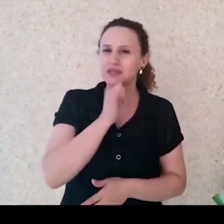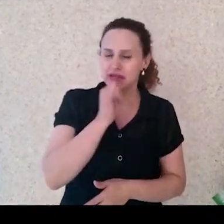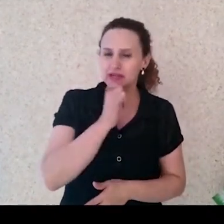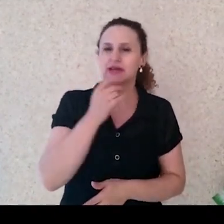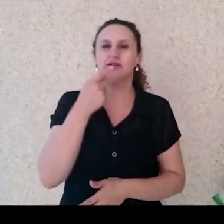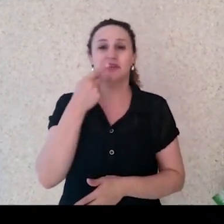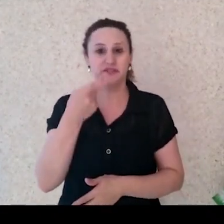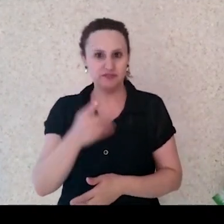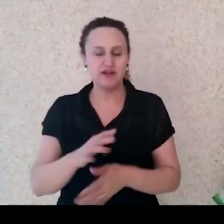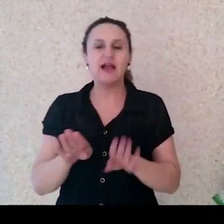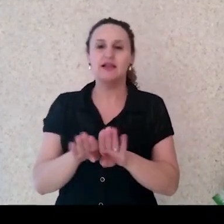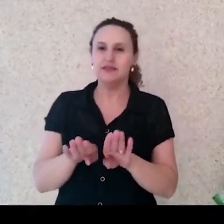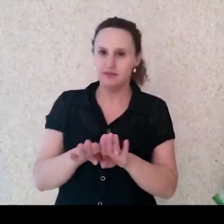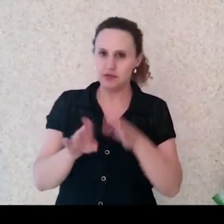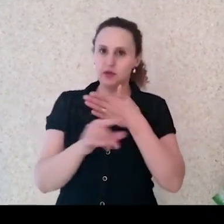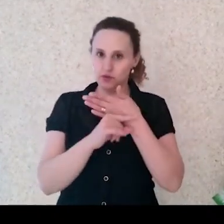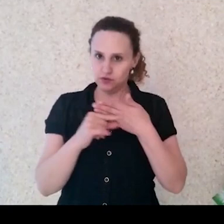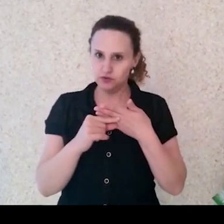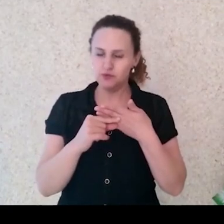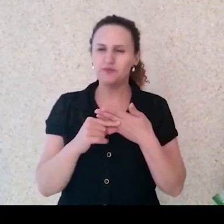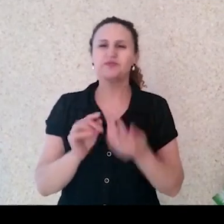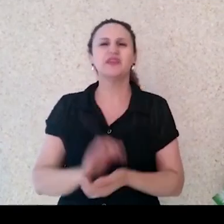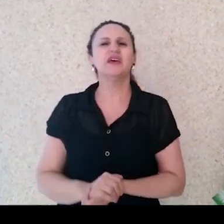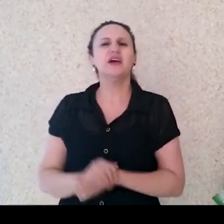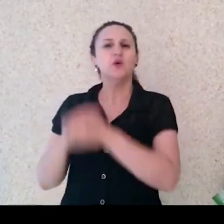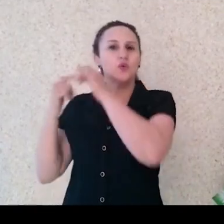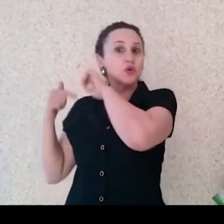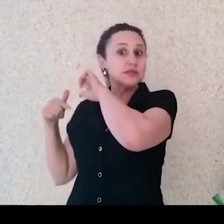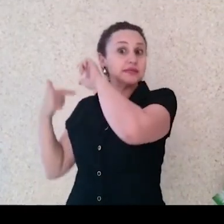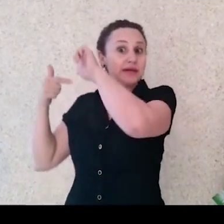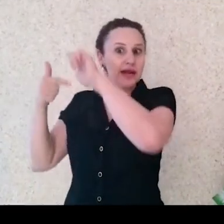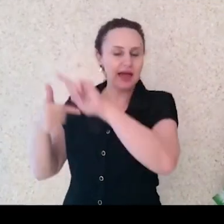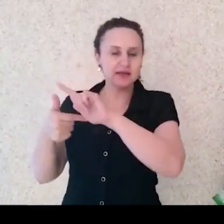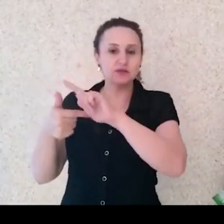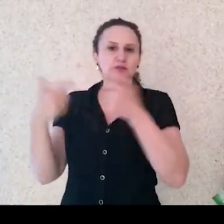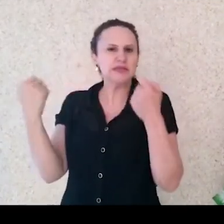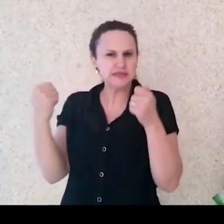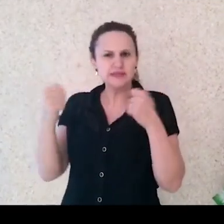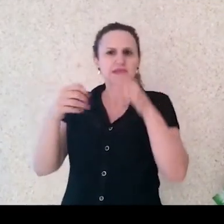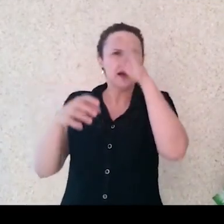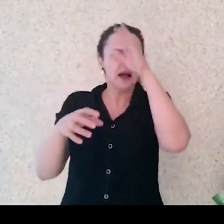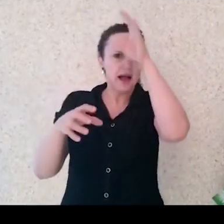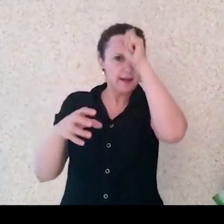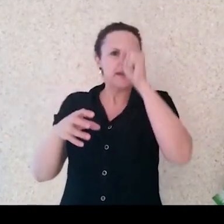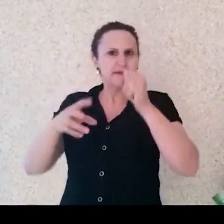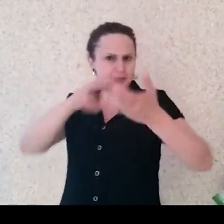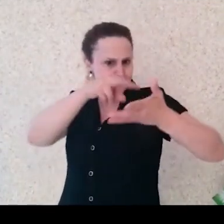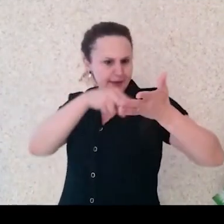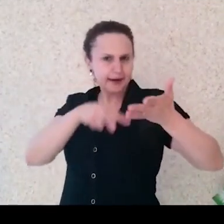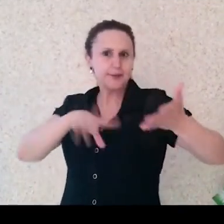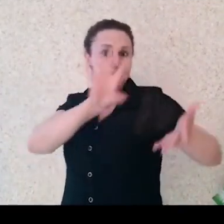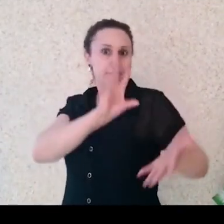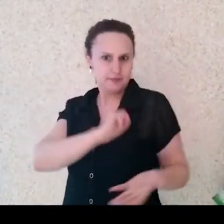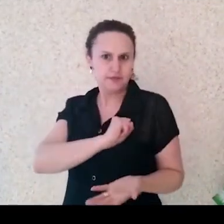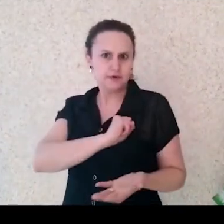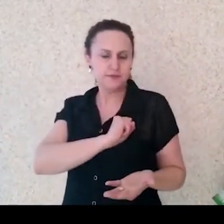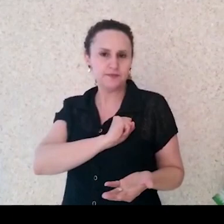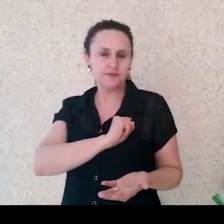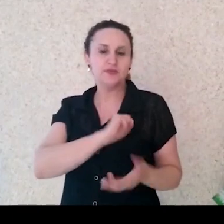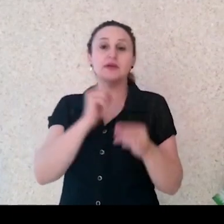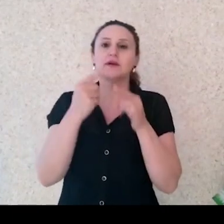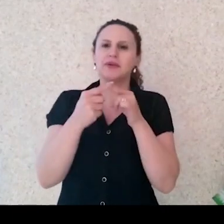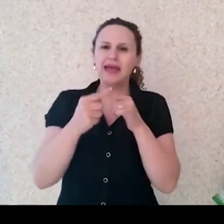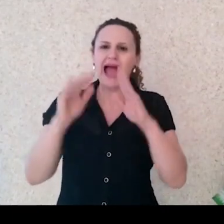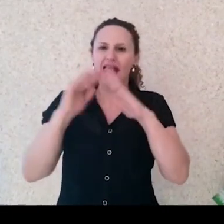clássicos não são lidos por dever ou por respeito, mas por amor, exceto na escola. A escola